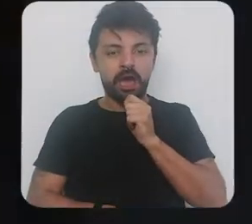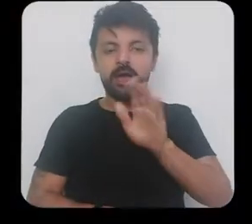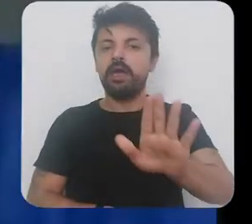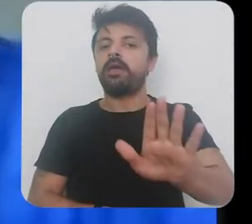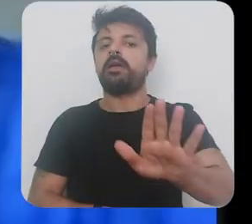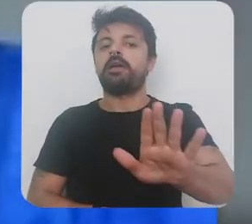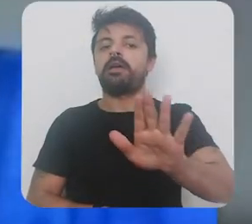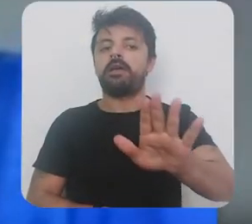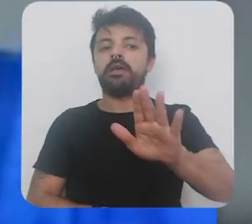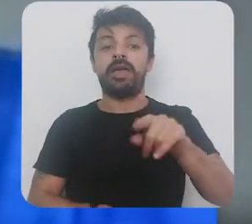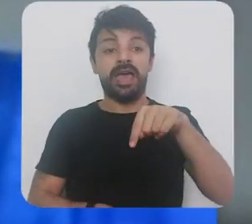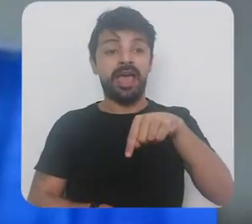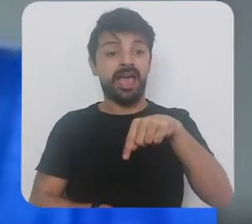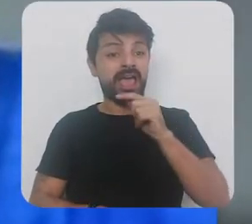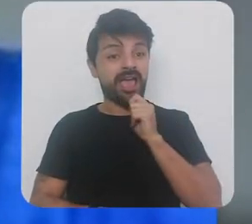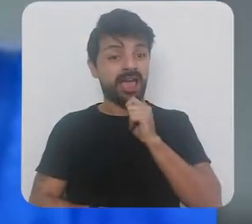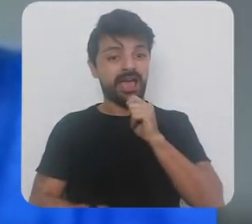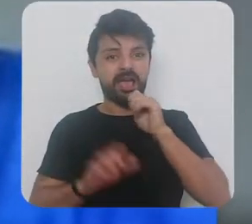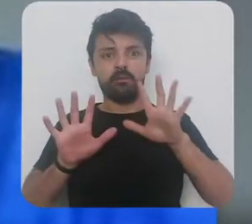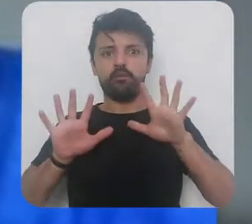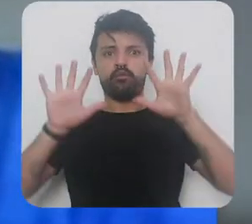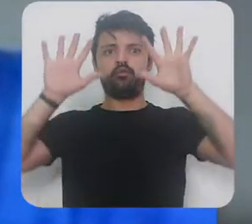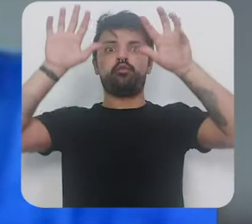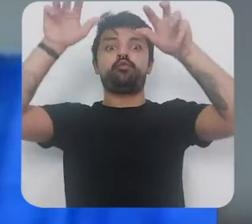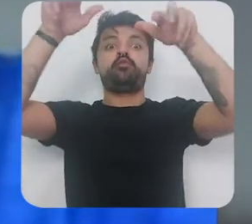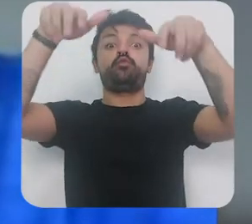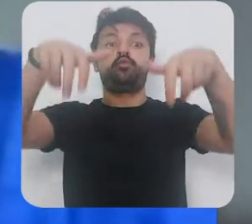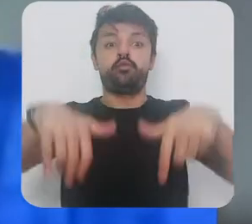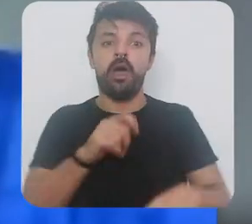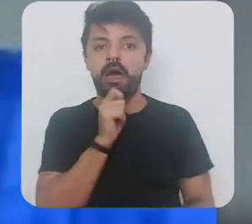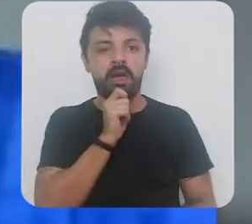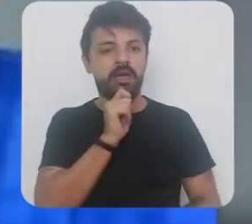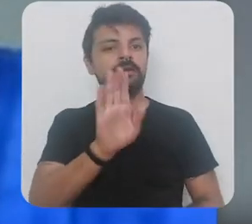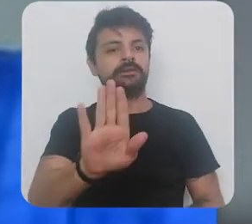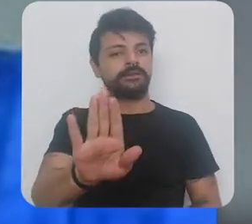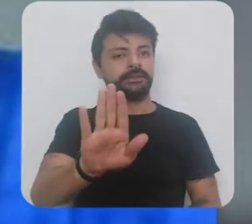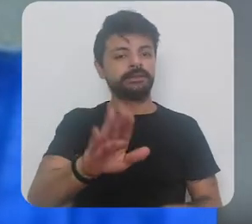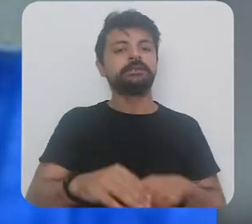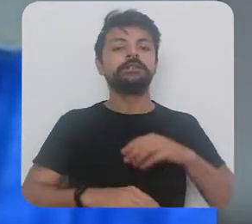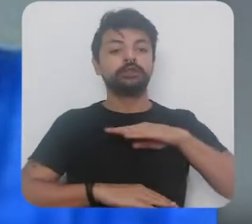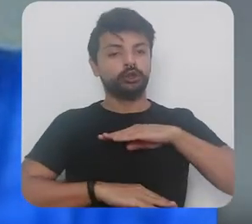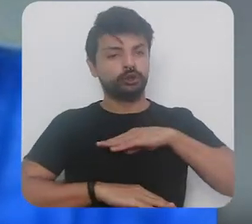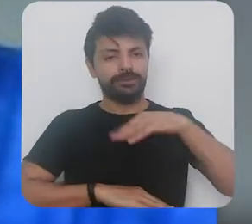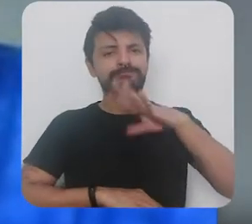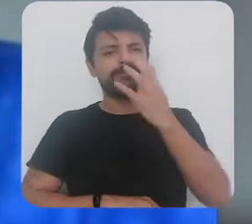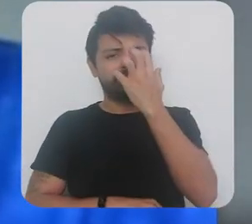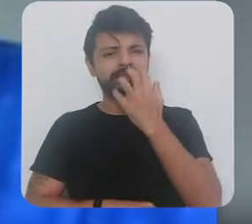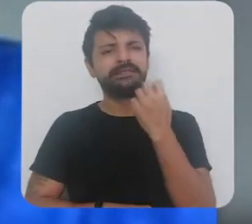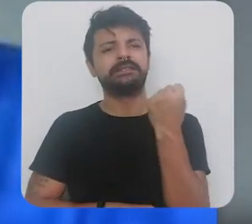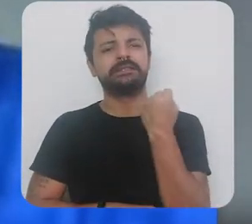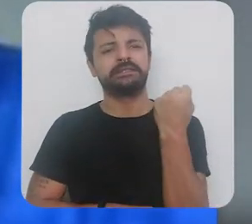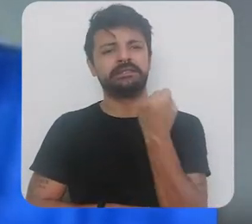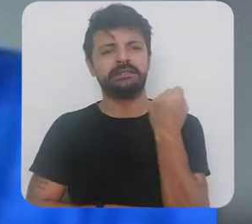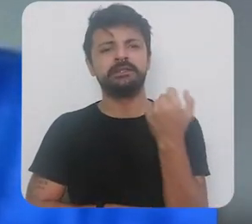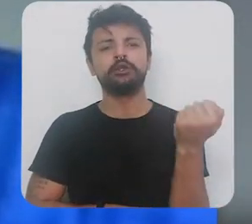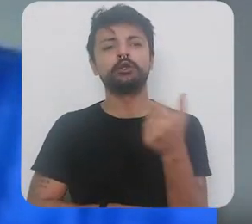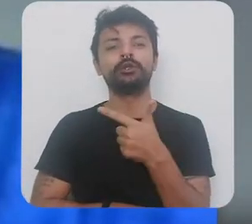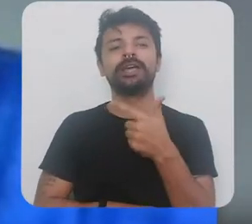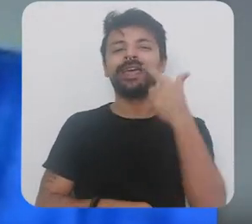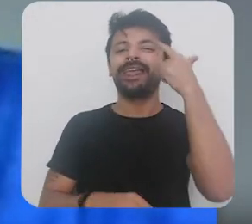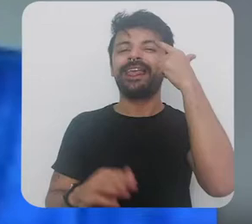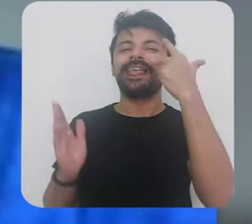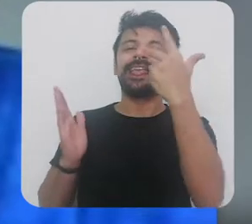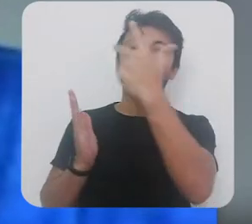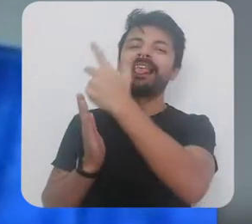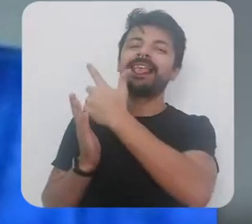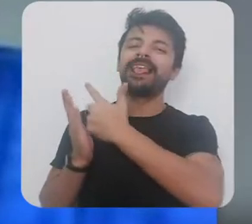a onda não veio ainda a onda aqui ainda não veio então a situação é muito mais